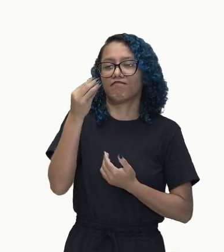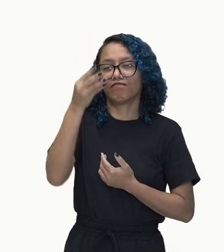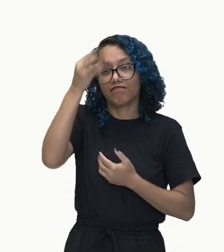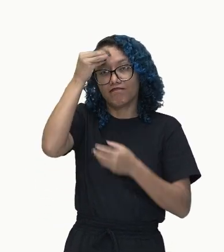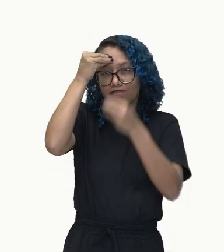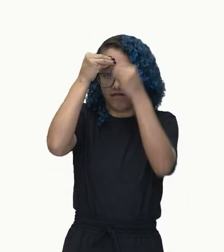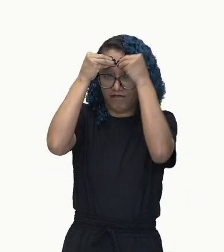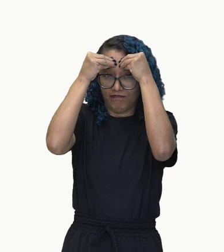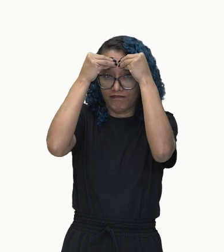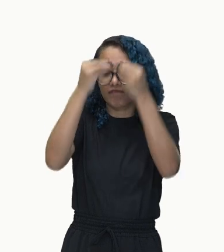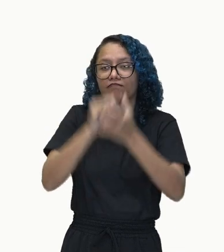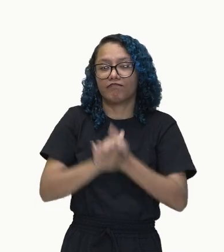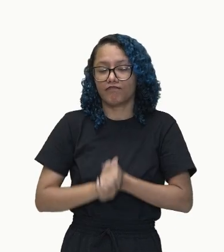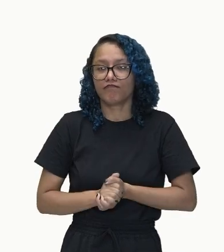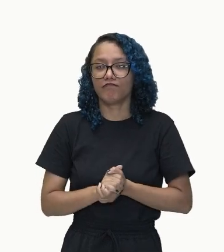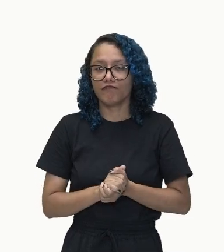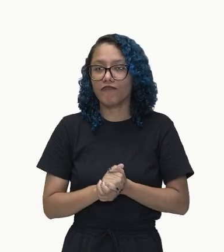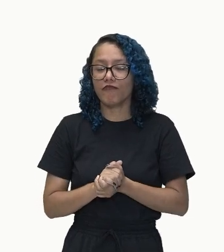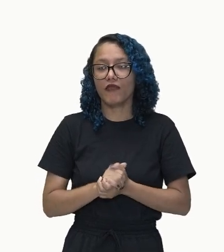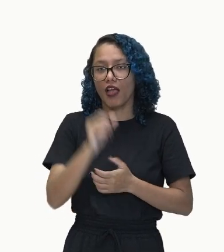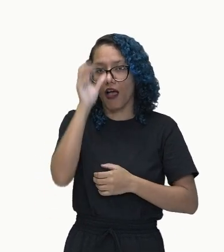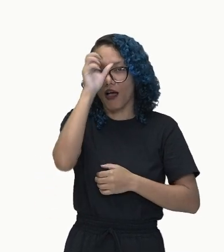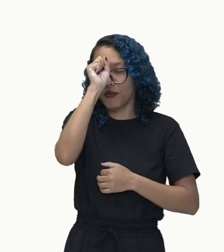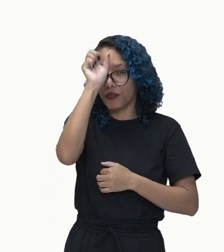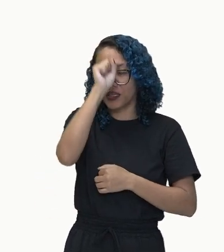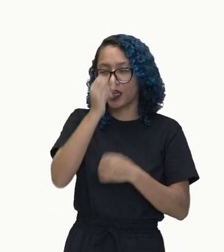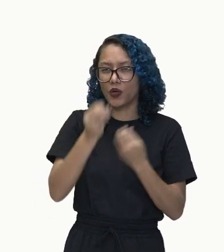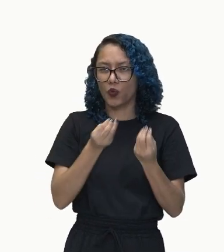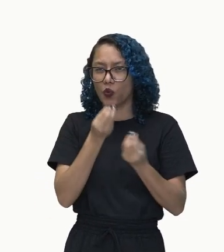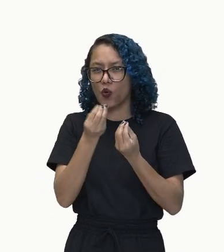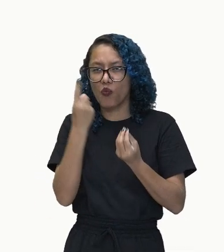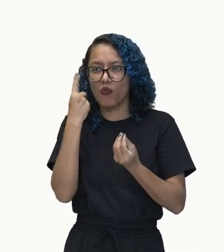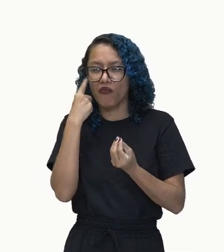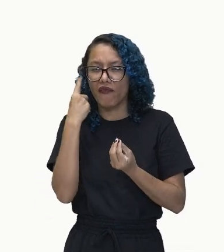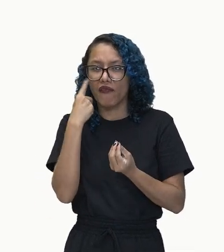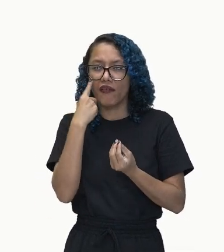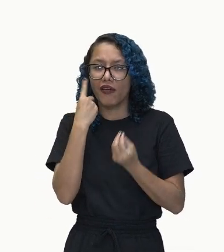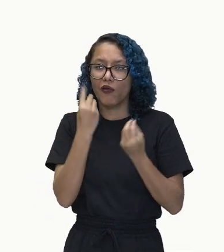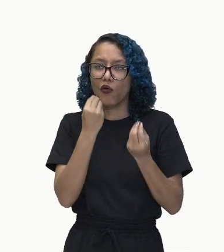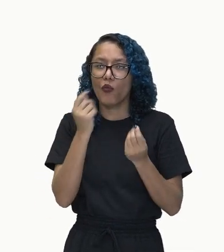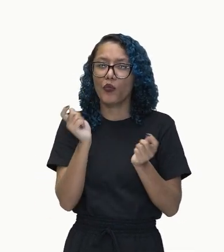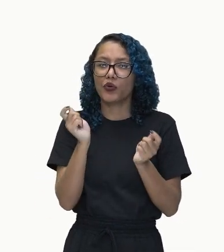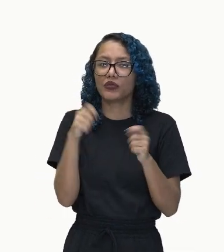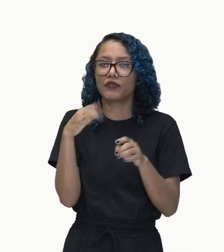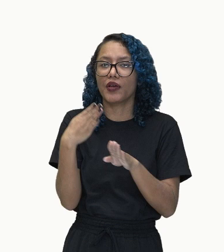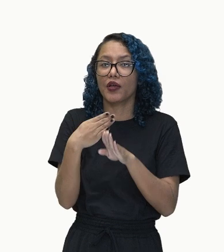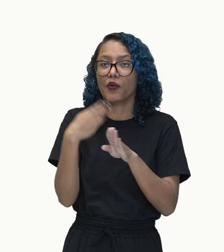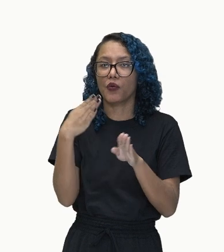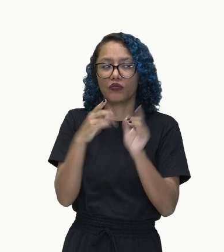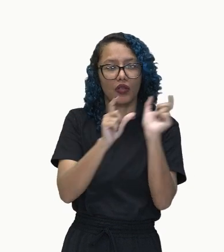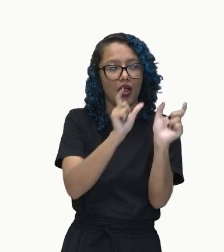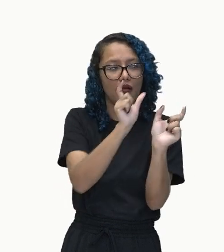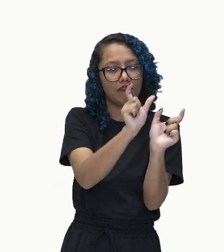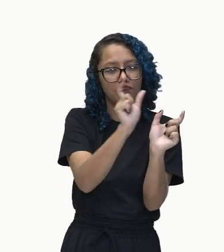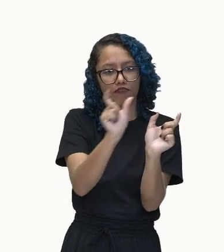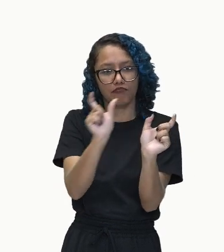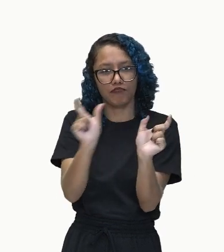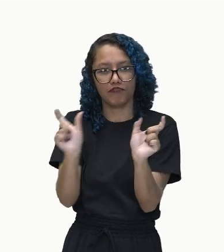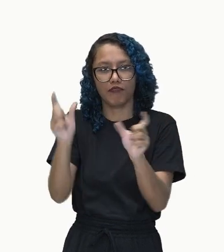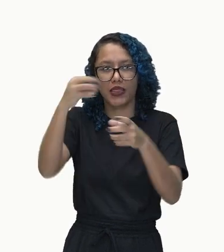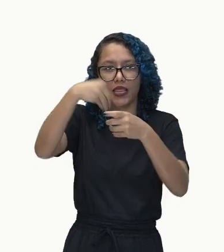Fixar como se dá... Como você consegue localizar esses termos. Olha aí.